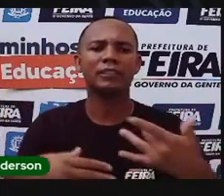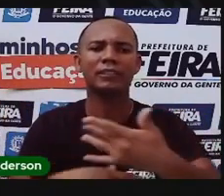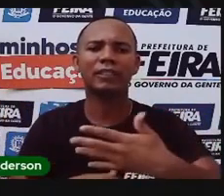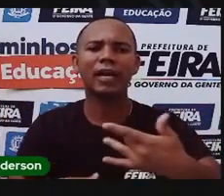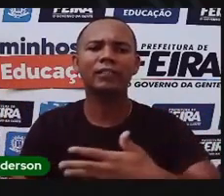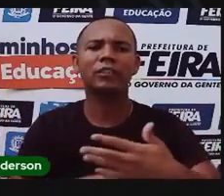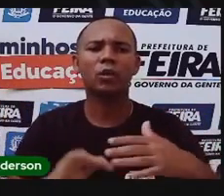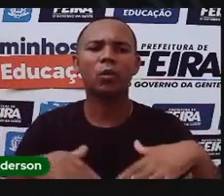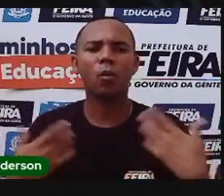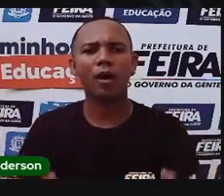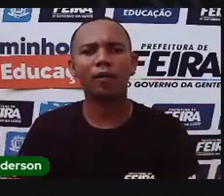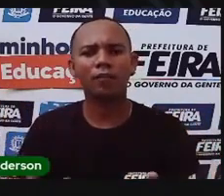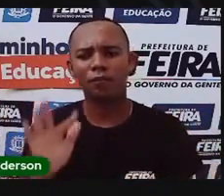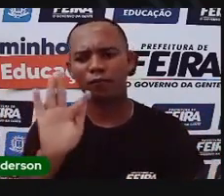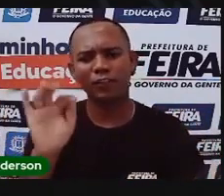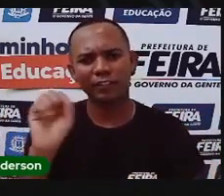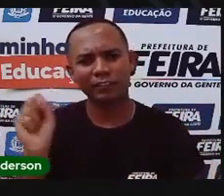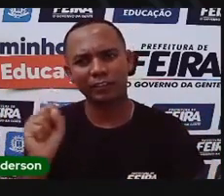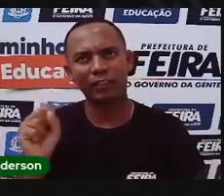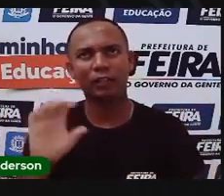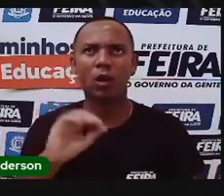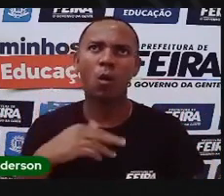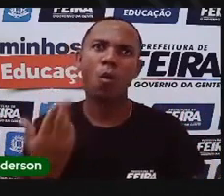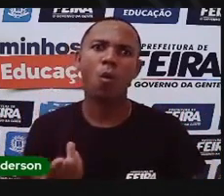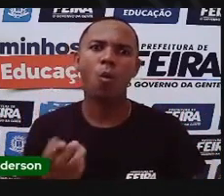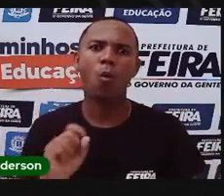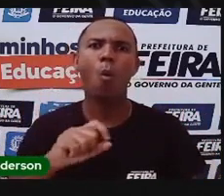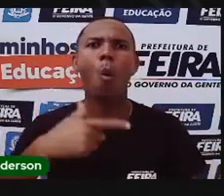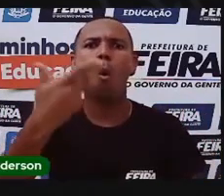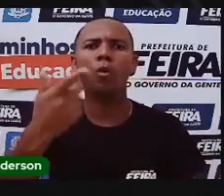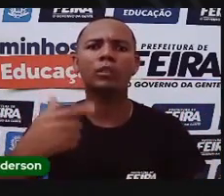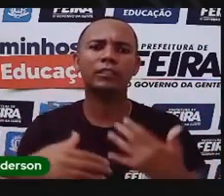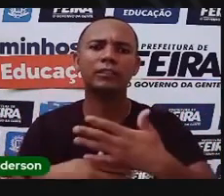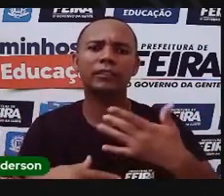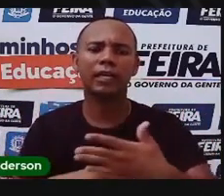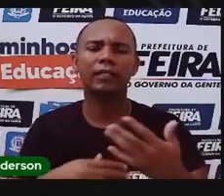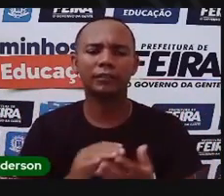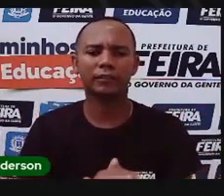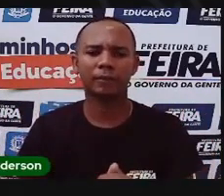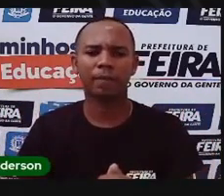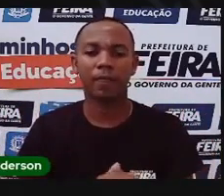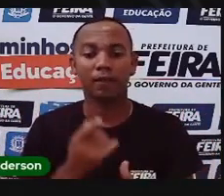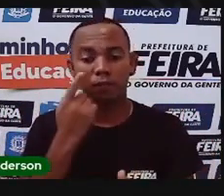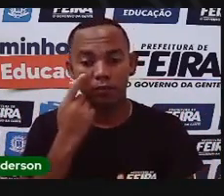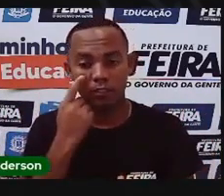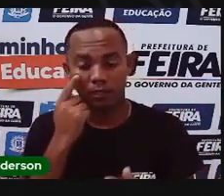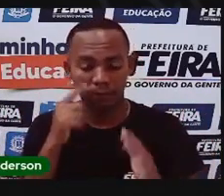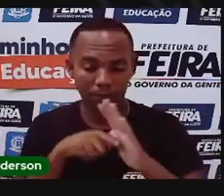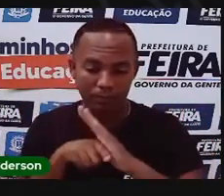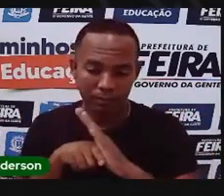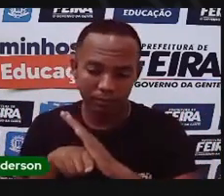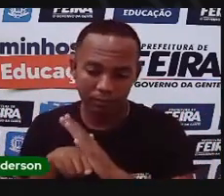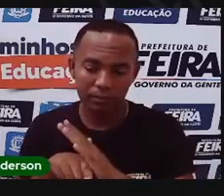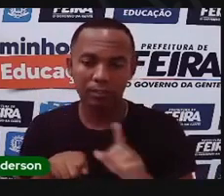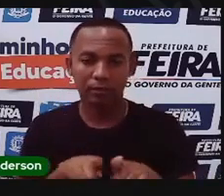Na Lagoinhas? Talvez? Não sei. Bom, depois que você fizer esses registros no seu caderno, tá? Você